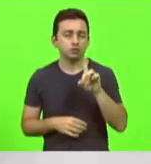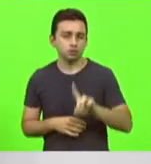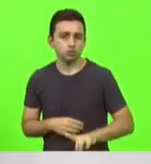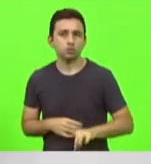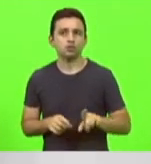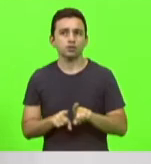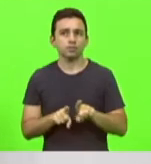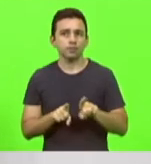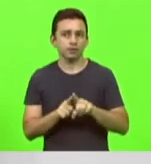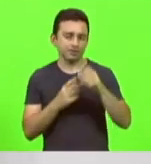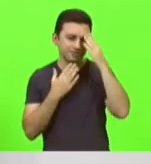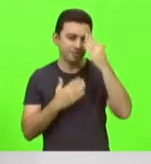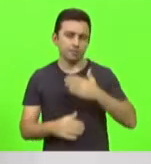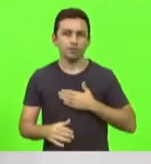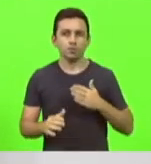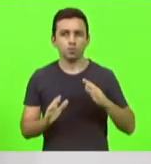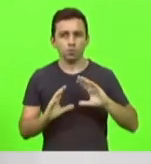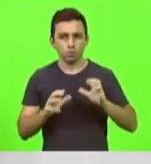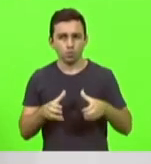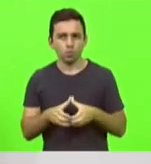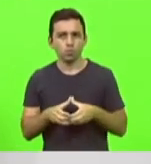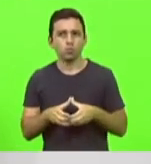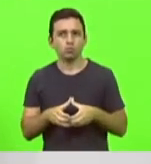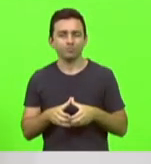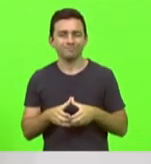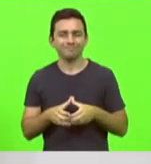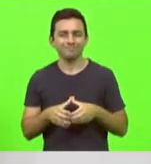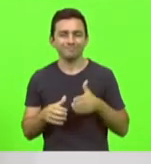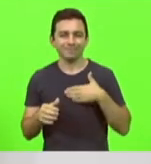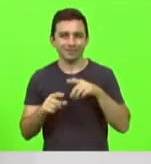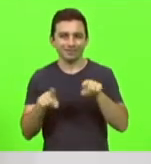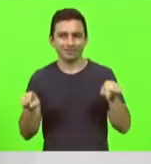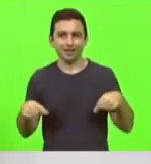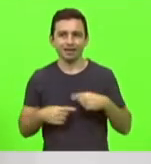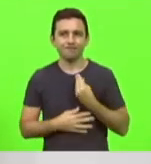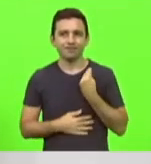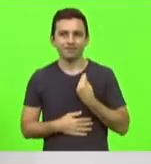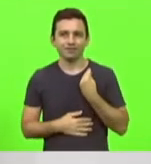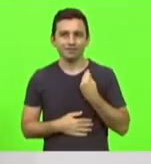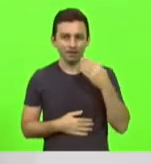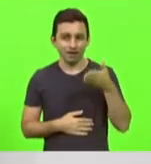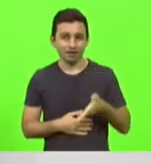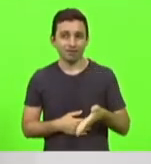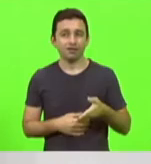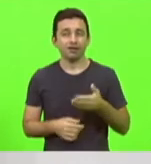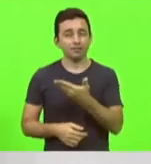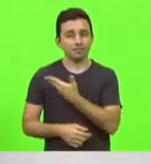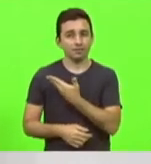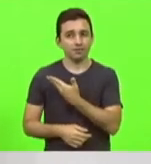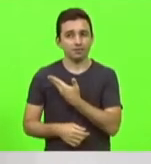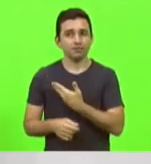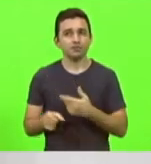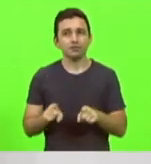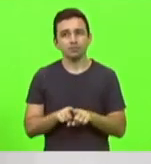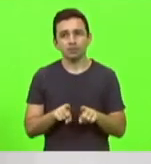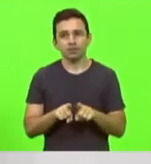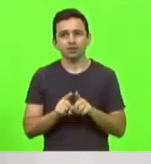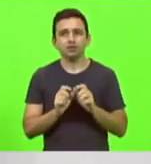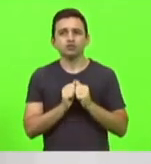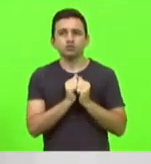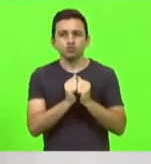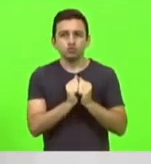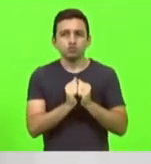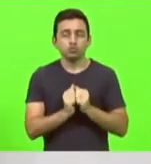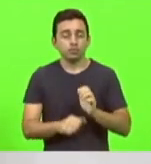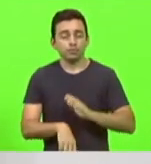a minha equipe de gabinete que está aí presente, amigos que estão comigo há mais de